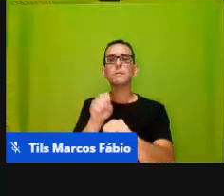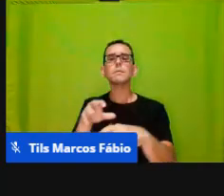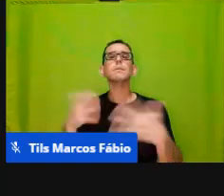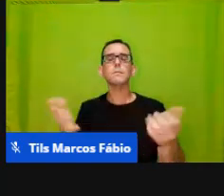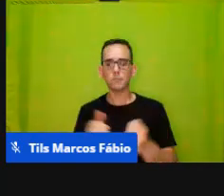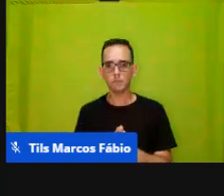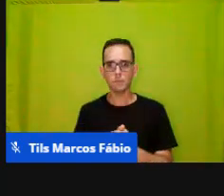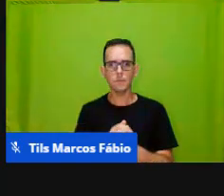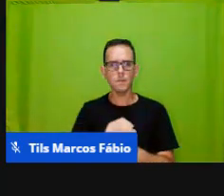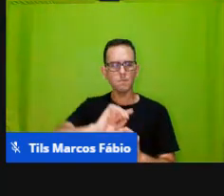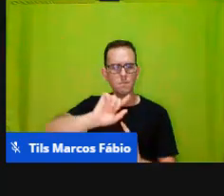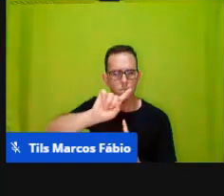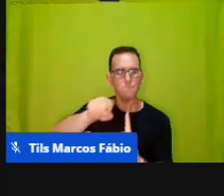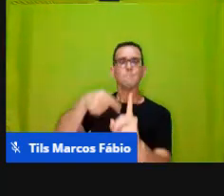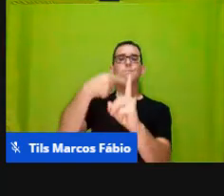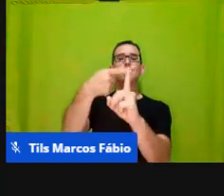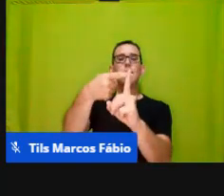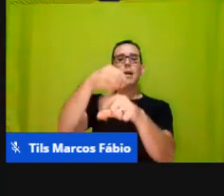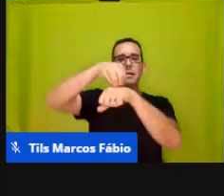ensinar